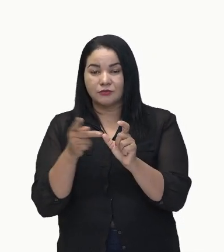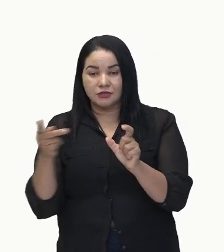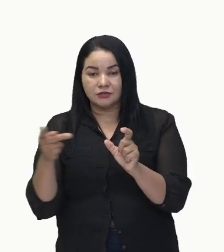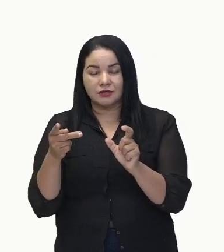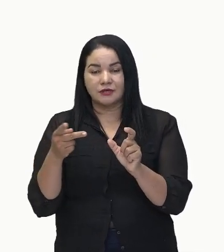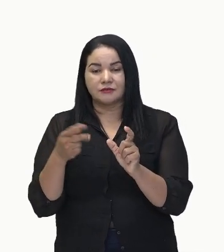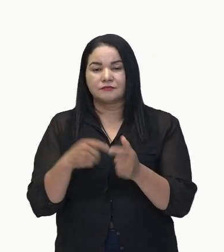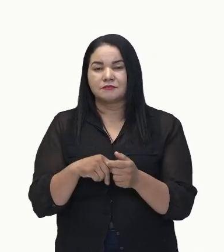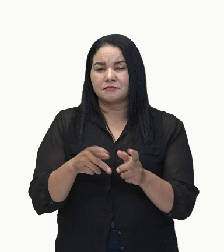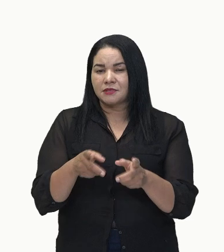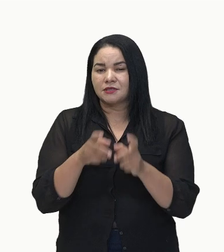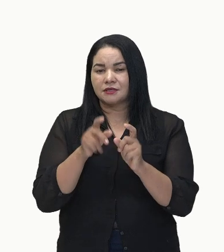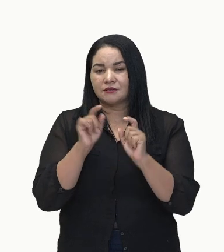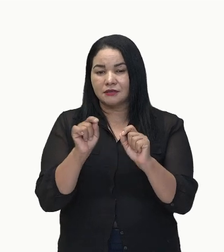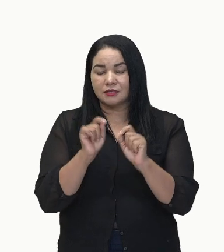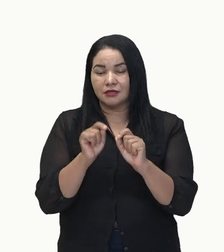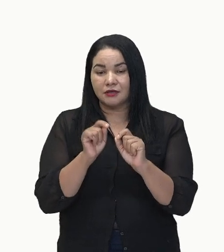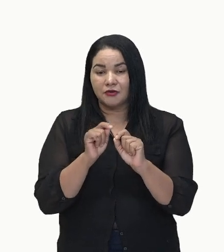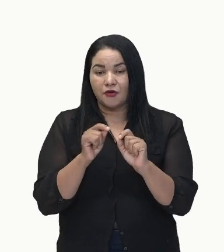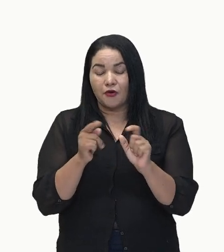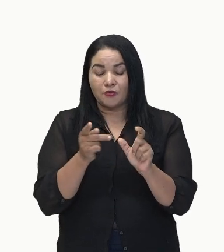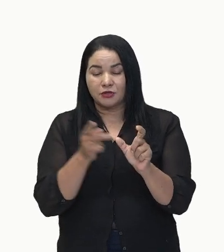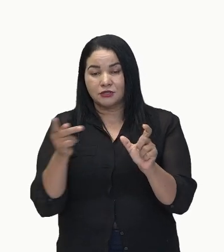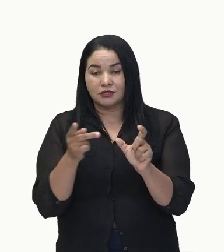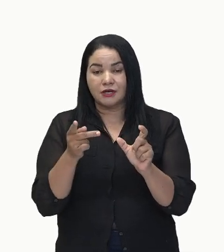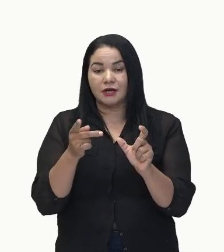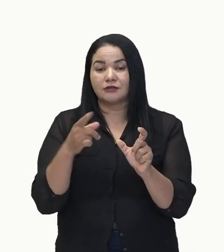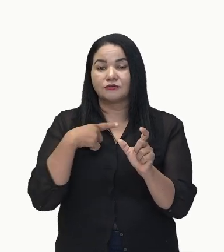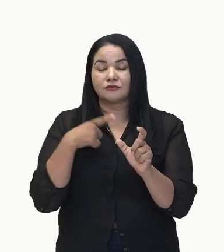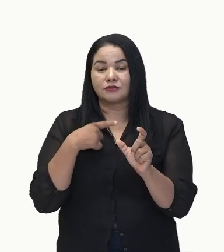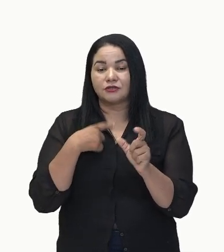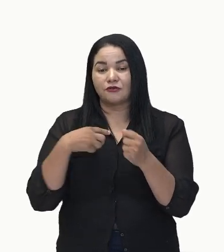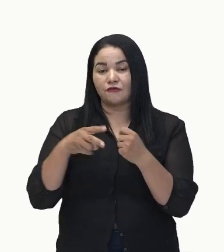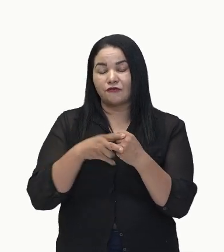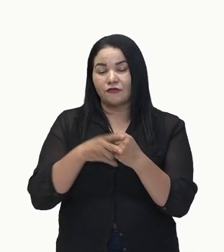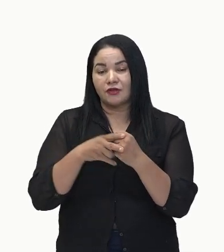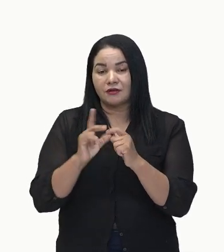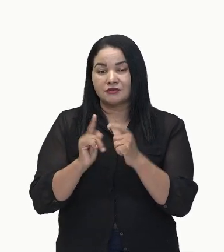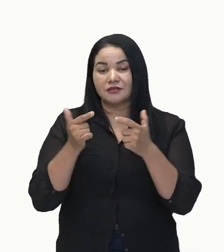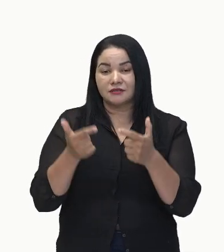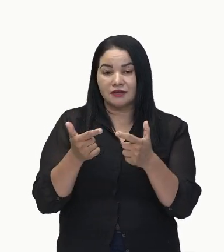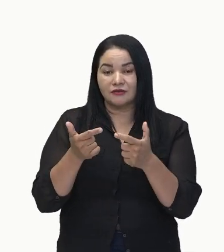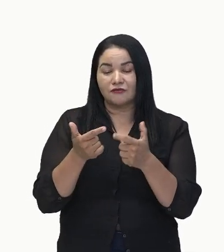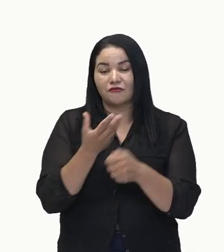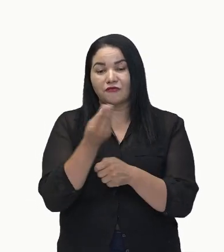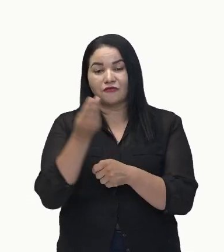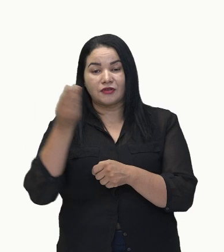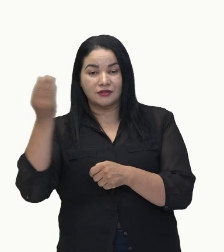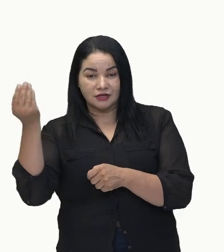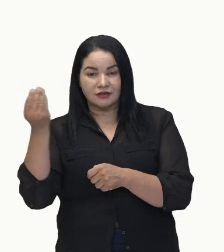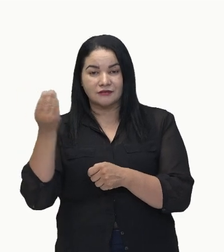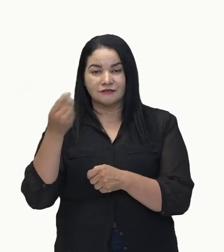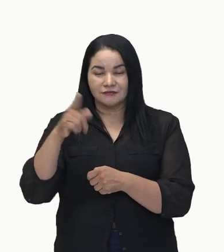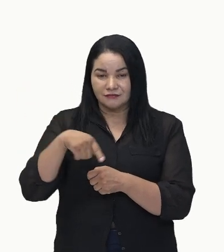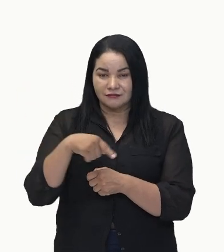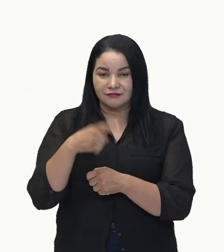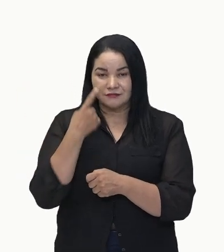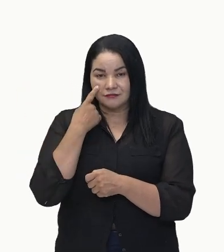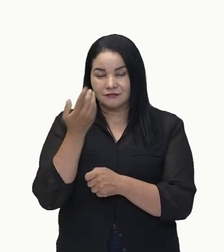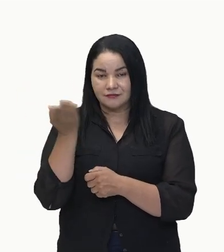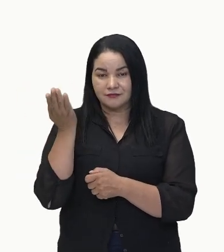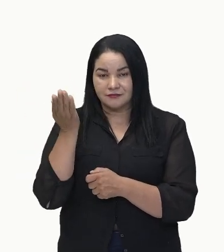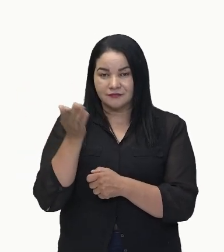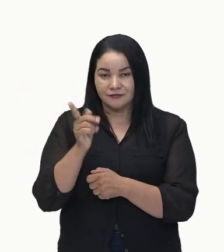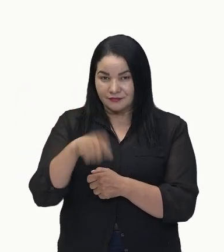tem um verbo de ação. É o verbo viajar, não é isso? Não é uma